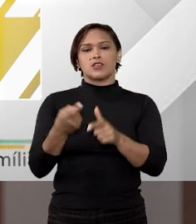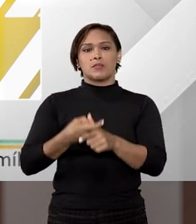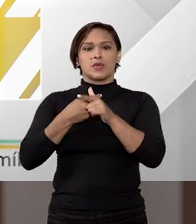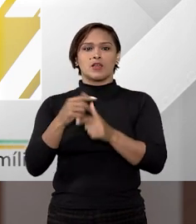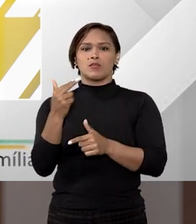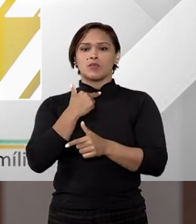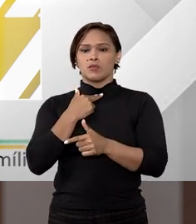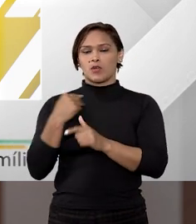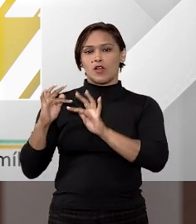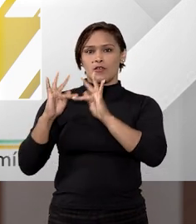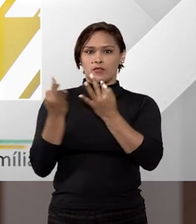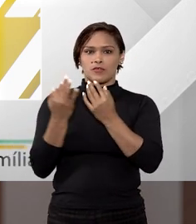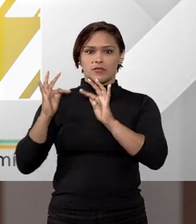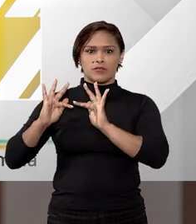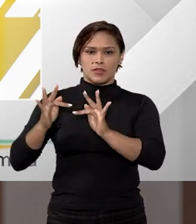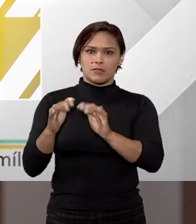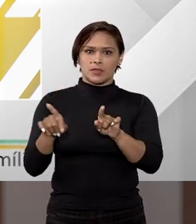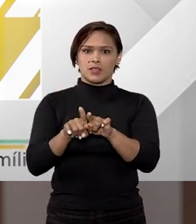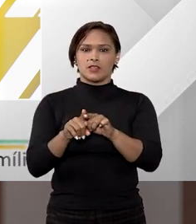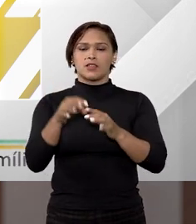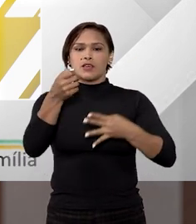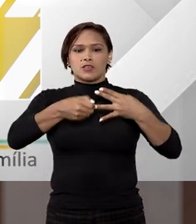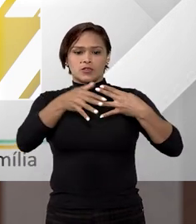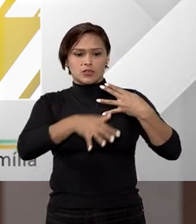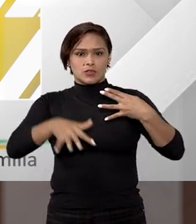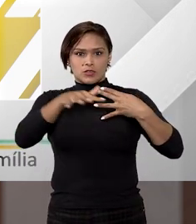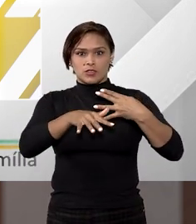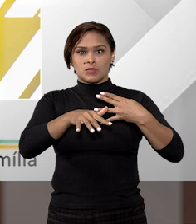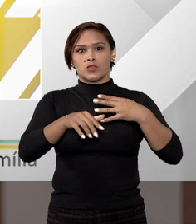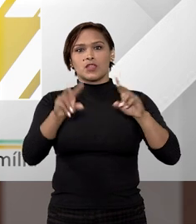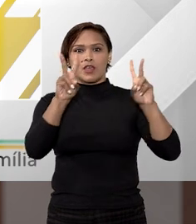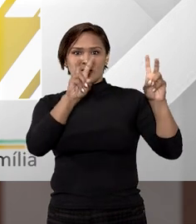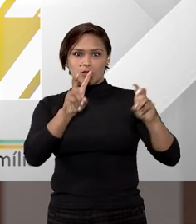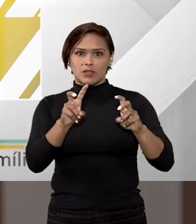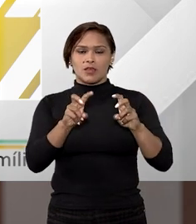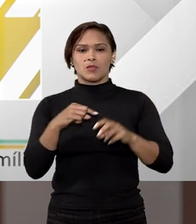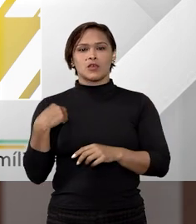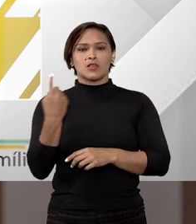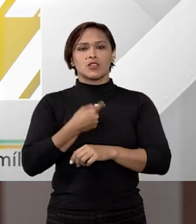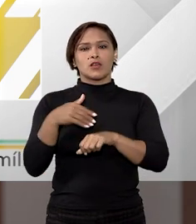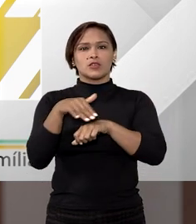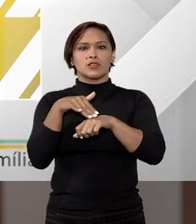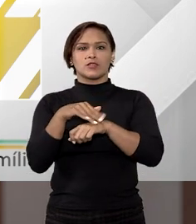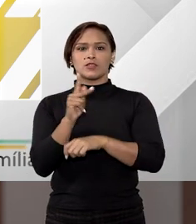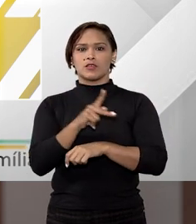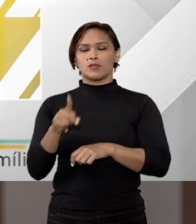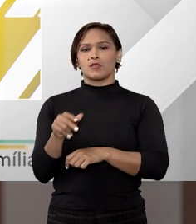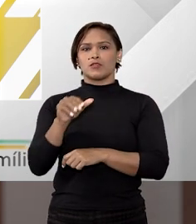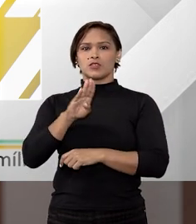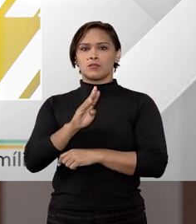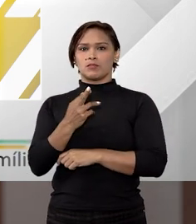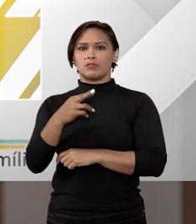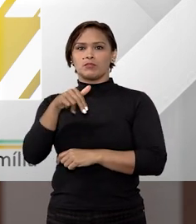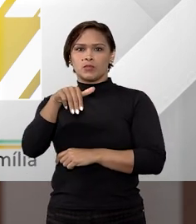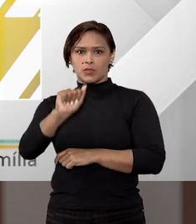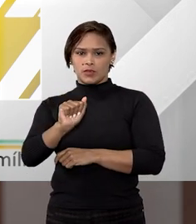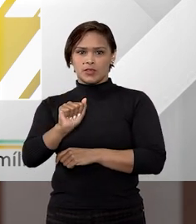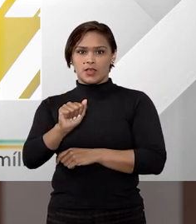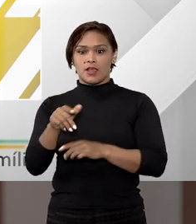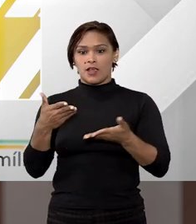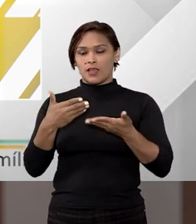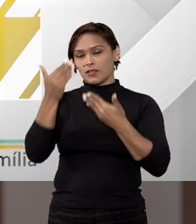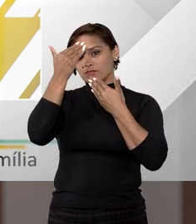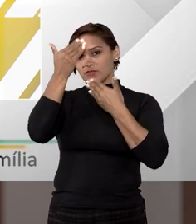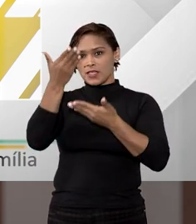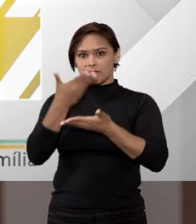a empenhorabilidade do bem de família, além da jurisprudência sobre o tema. Nós conversamos com a professora Bruna Rantorne,